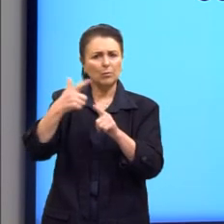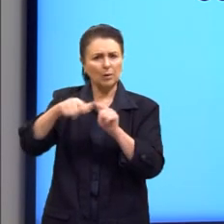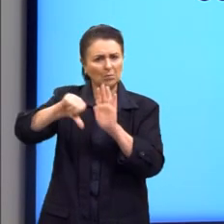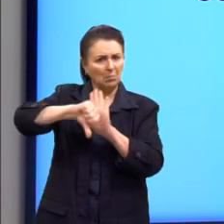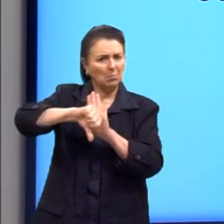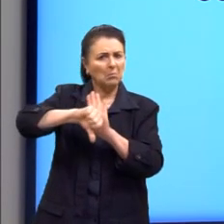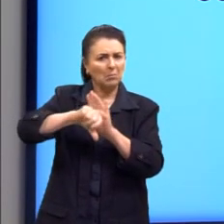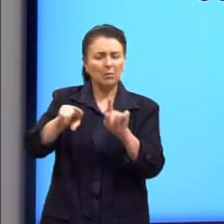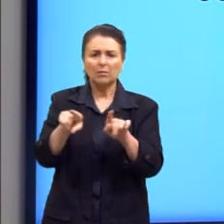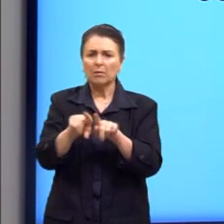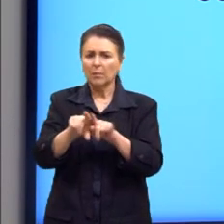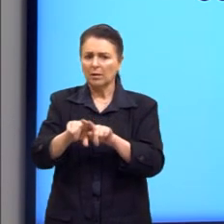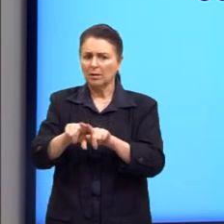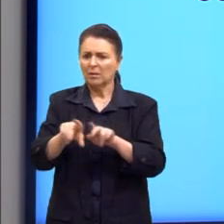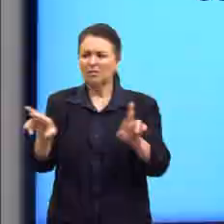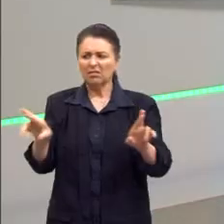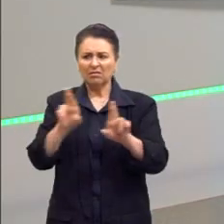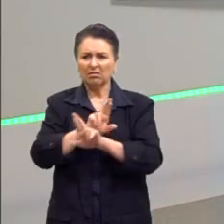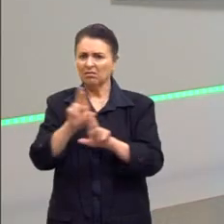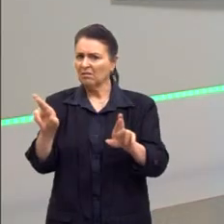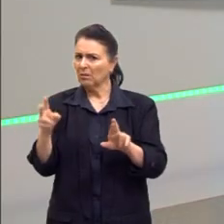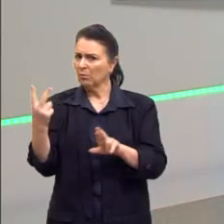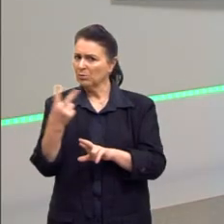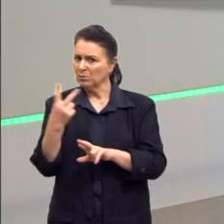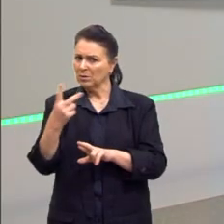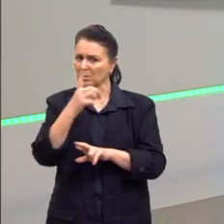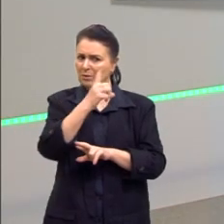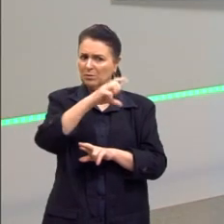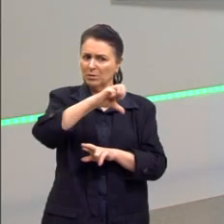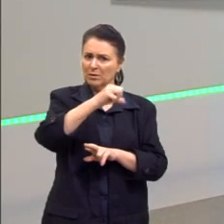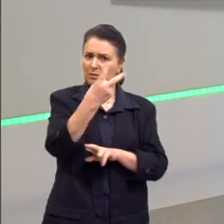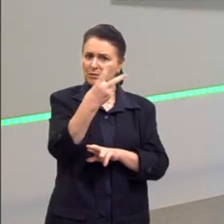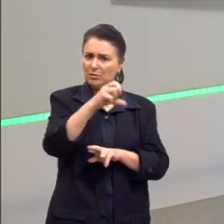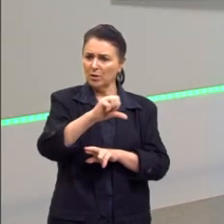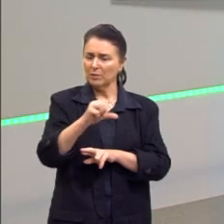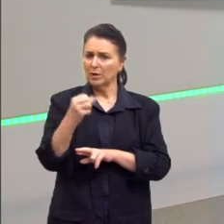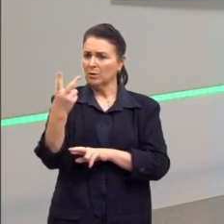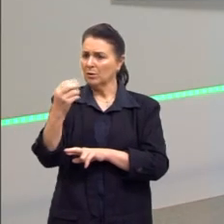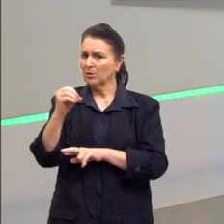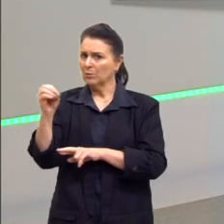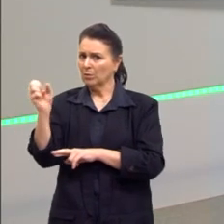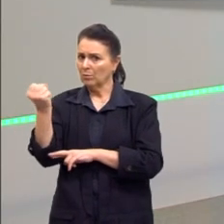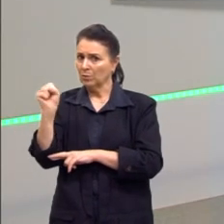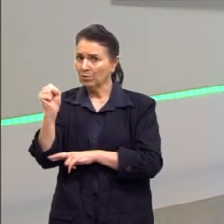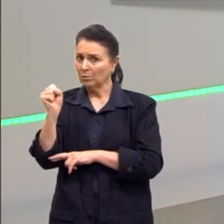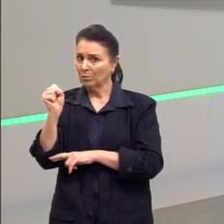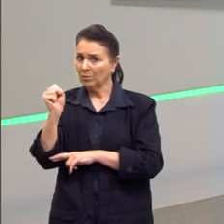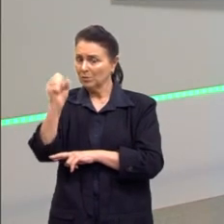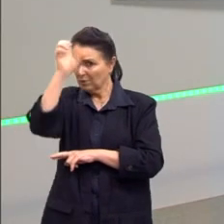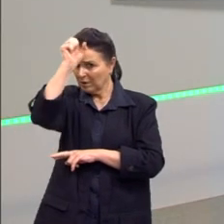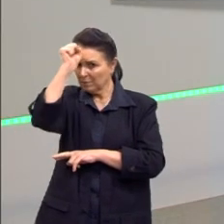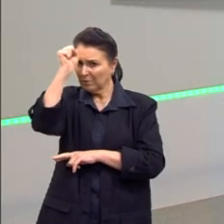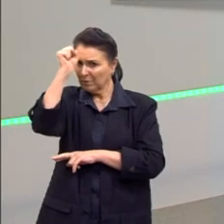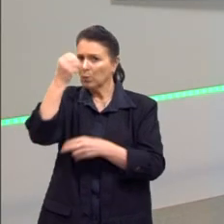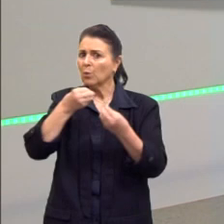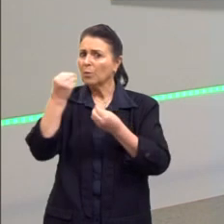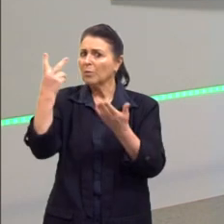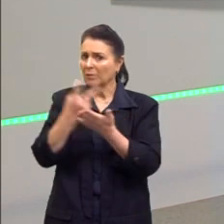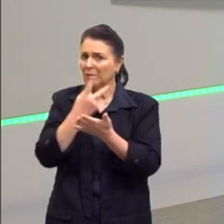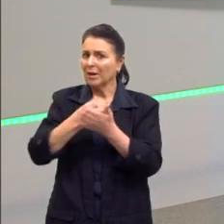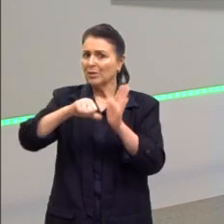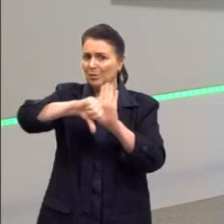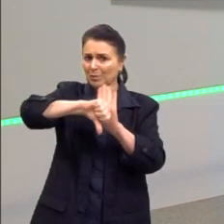relação? A gente consegue aprender alguma coisa com elas sobre como acontecem as crises no capitalismo? Vamos ver isso aí também.